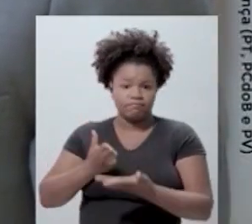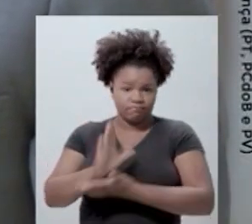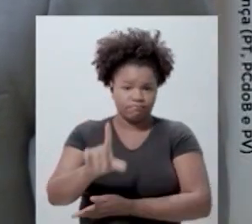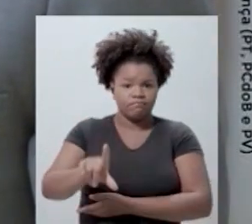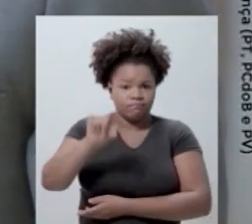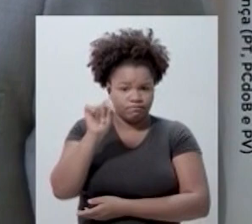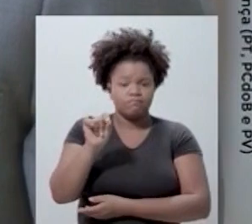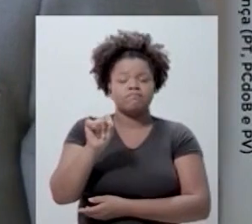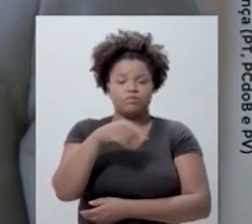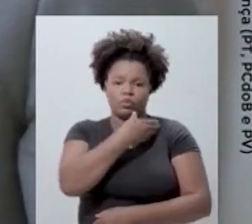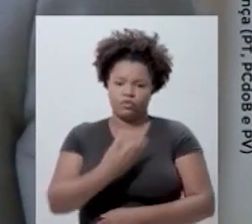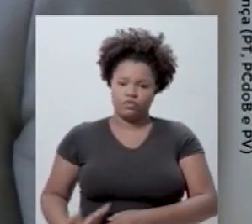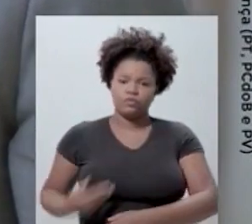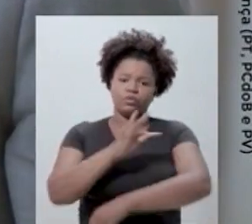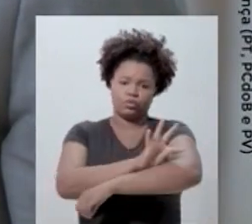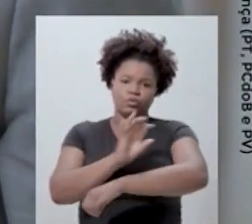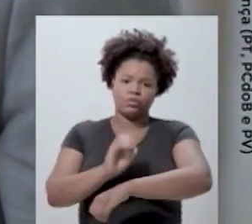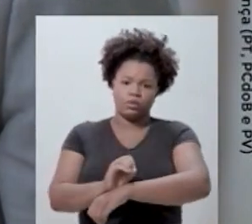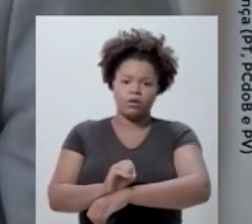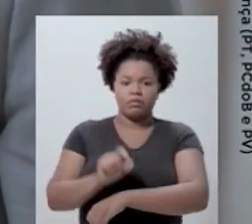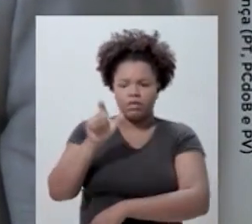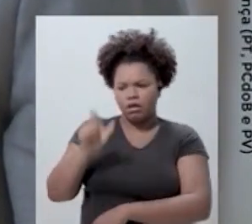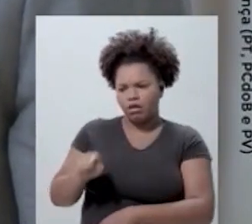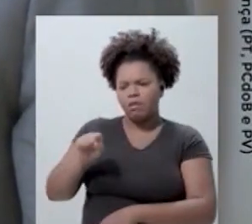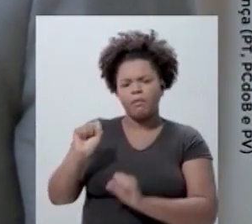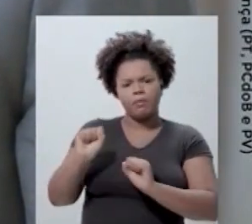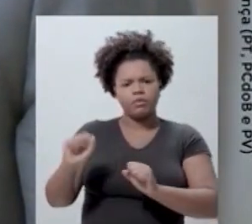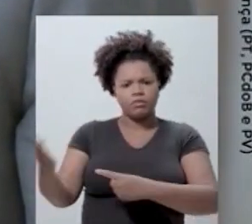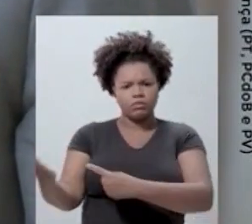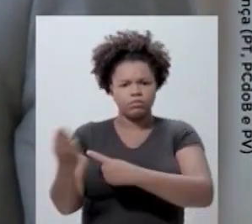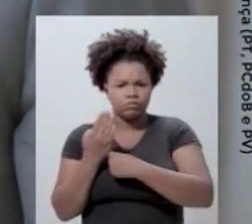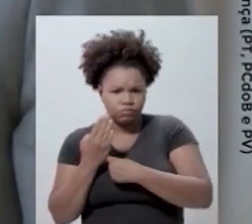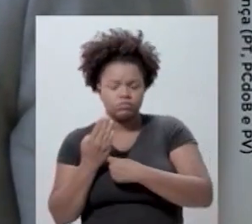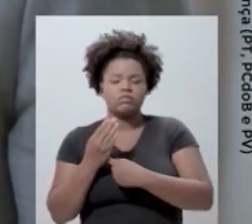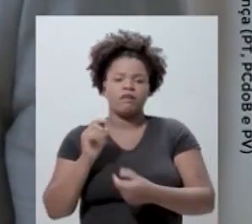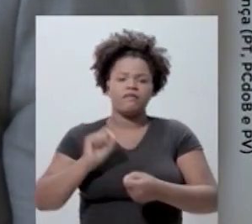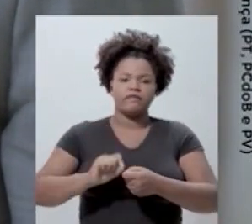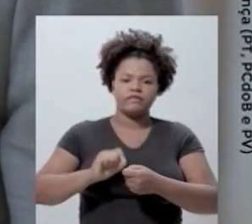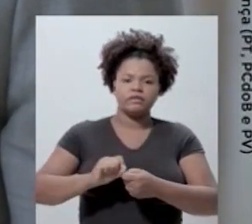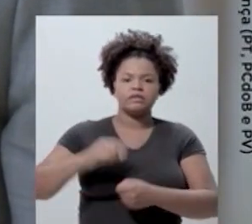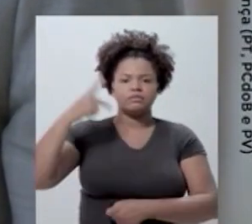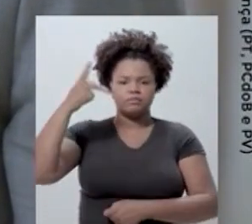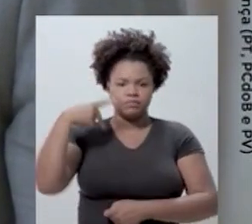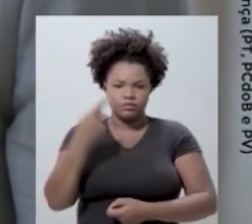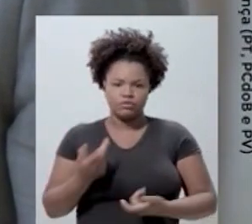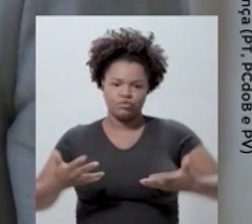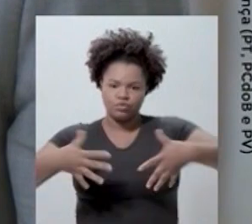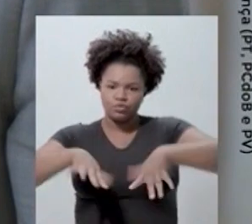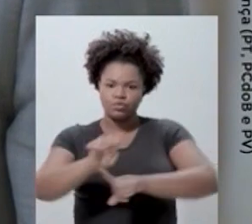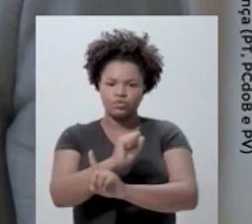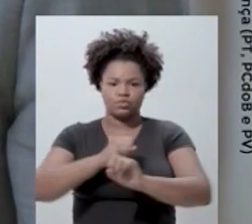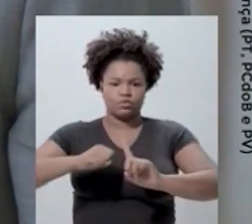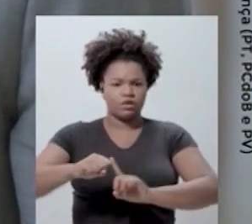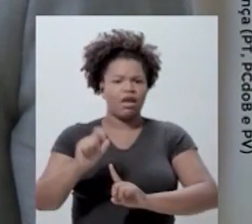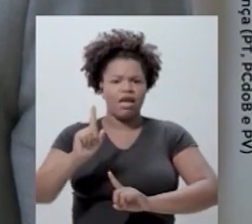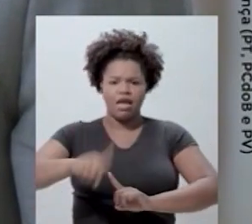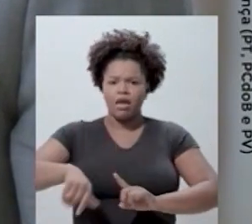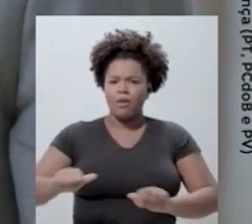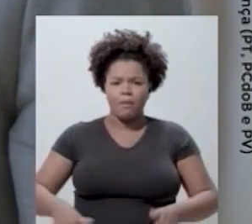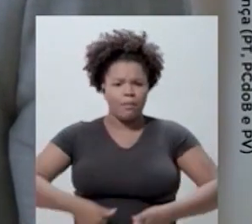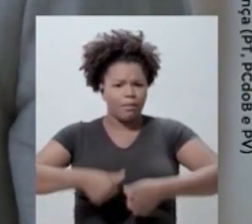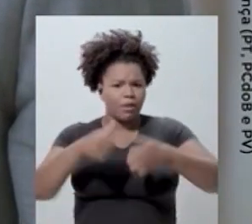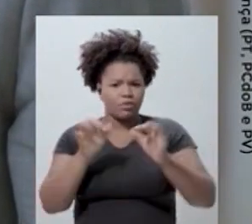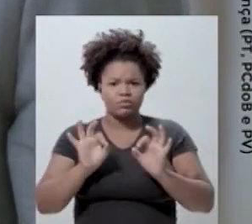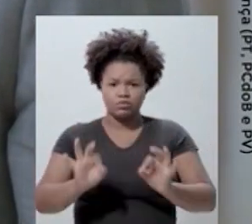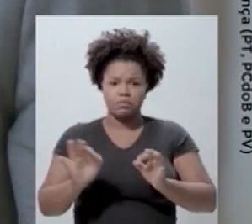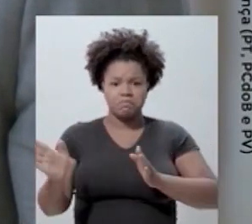Morão, eleito governador do Tocantins, para que ele possa me ajudar a fazer a política de inclusão social que